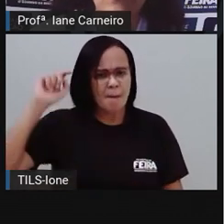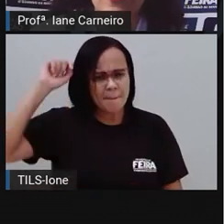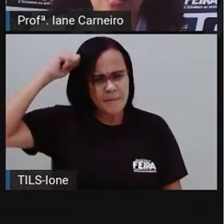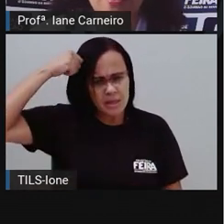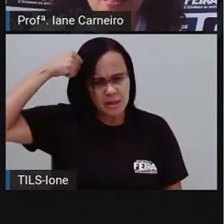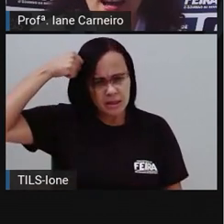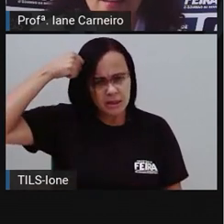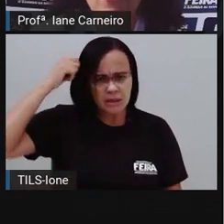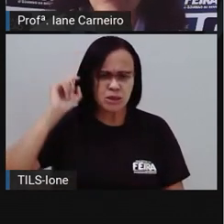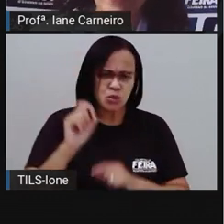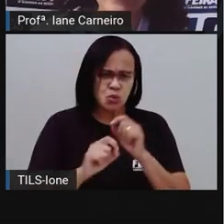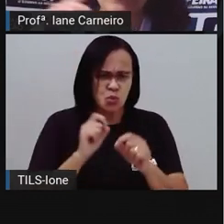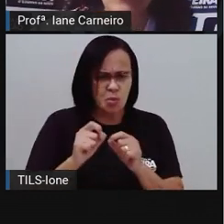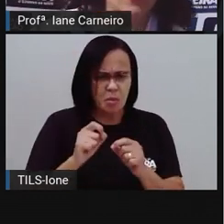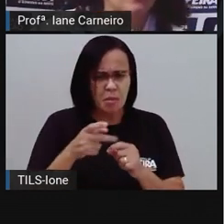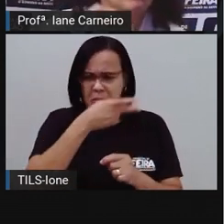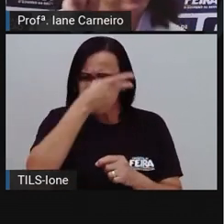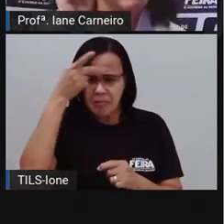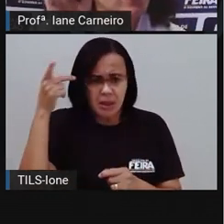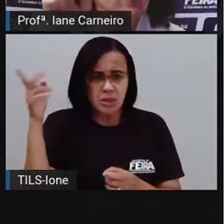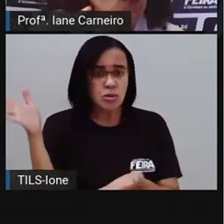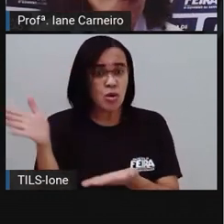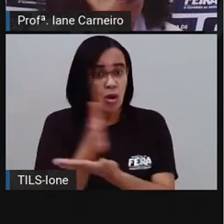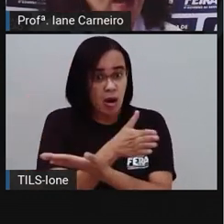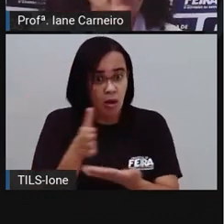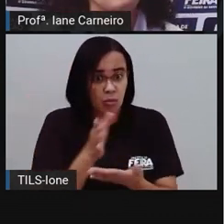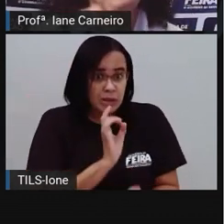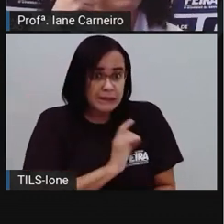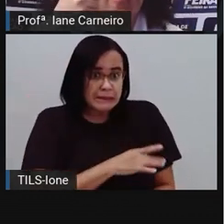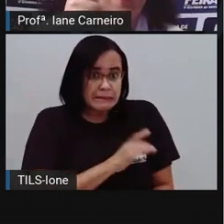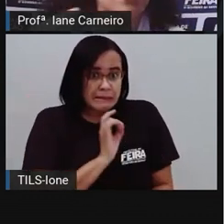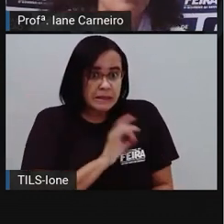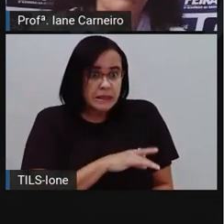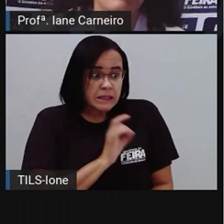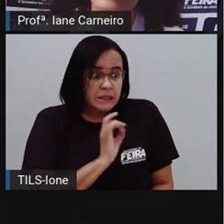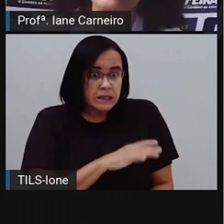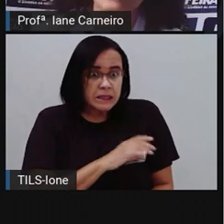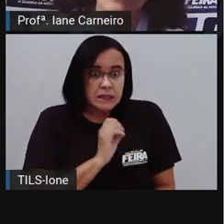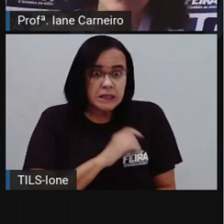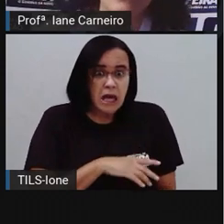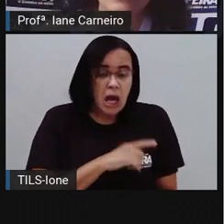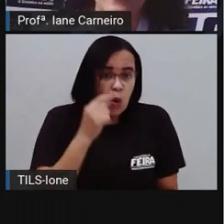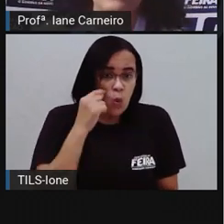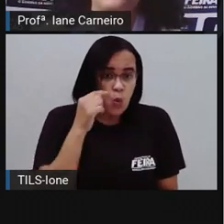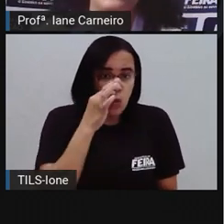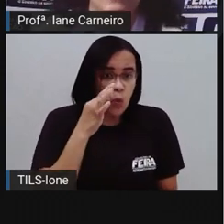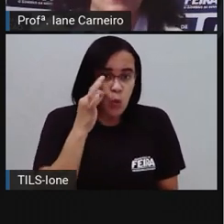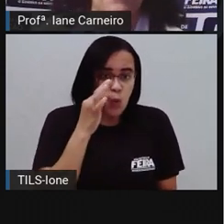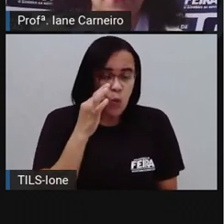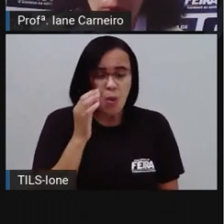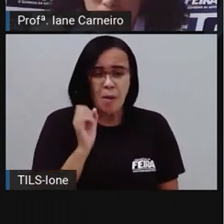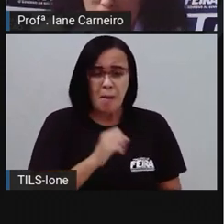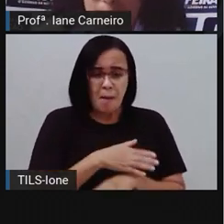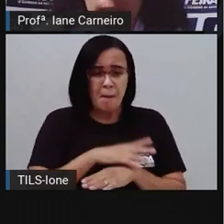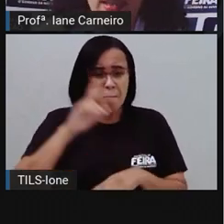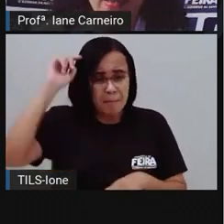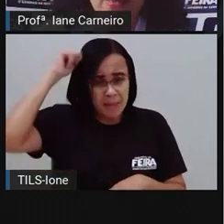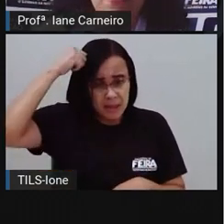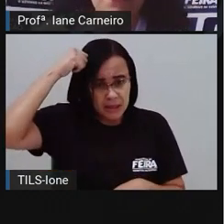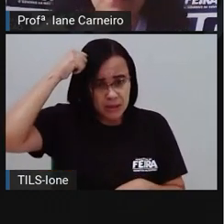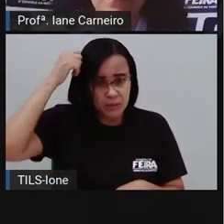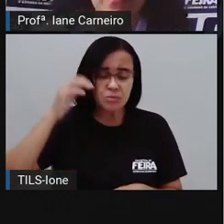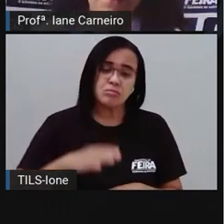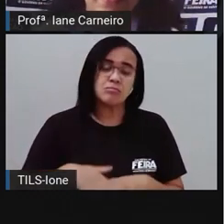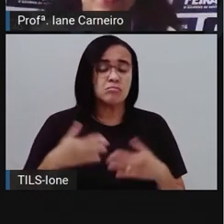preto. Acho que dá azar. Já tem gente que não. Acho que o gato preto dá boa sorte, né? Aí a Pró colocou aqui.